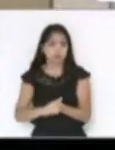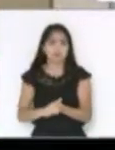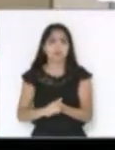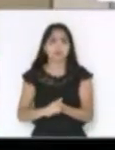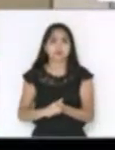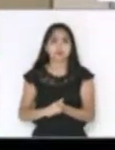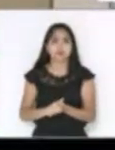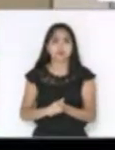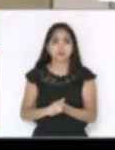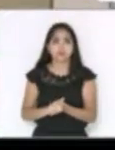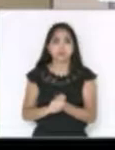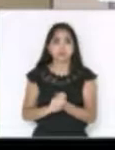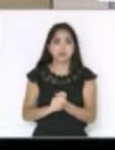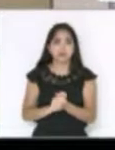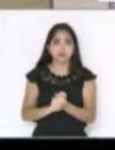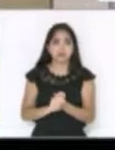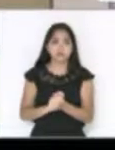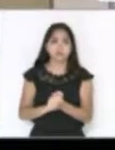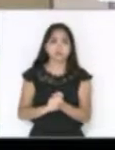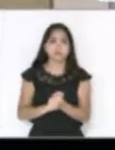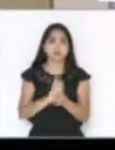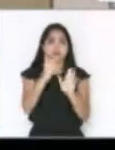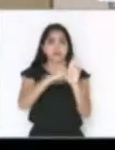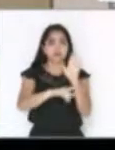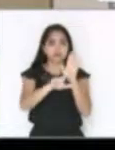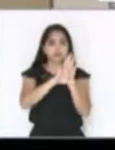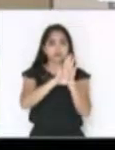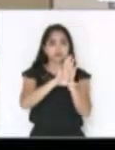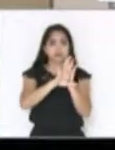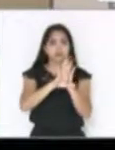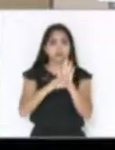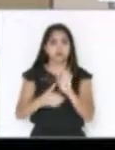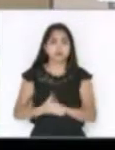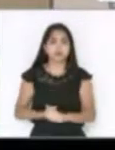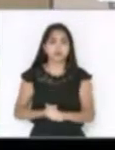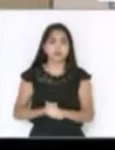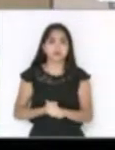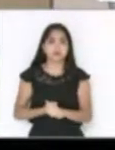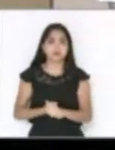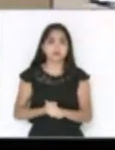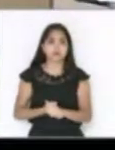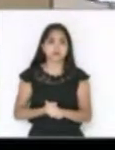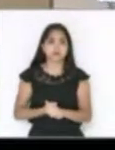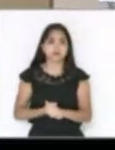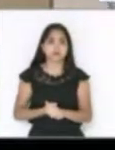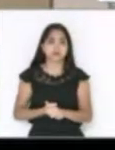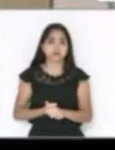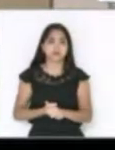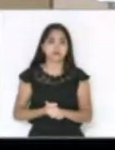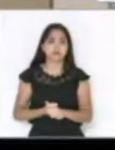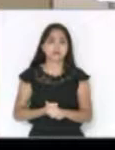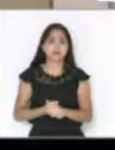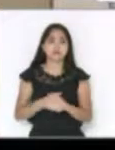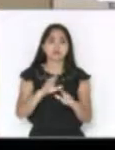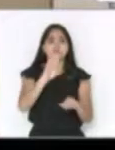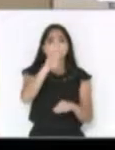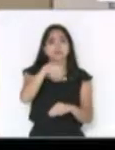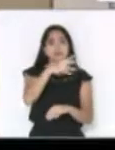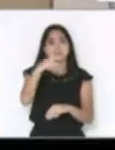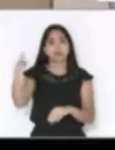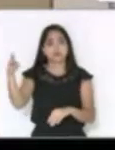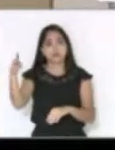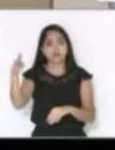deputado Salom. Discussão e votação do projeto de lei 308.7.2017 de autoria do deputado Jean Kuhlmann inclui no calendário